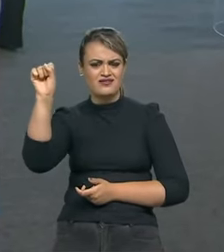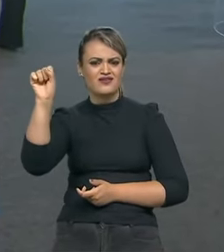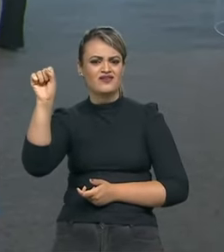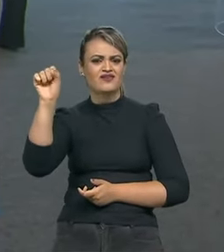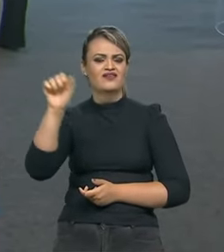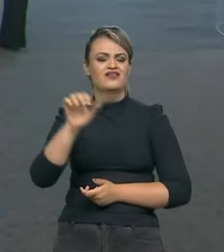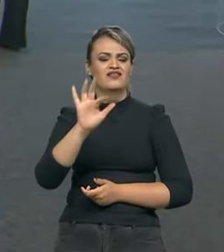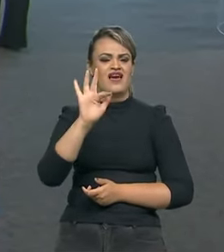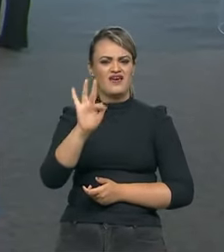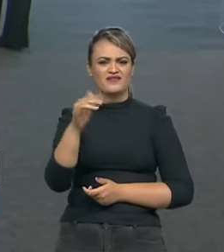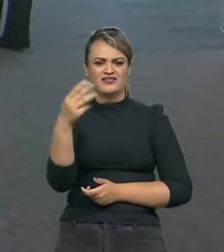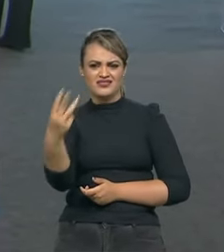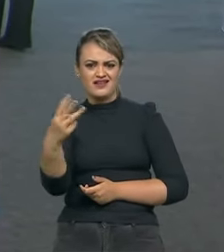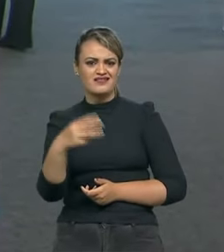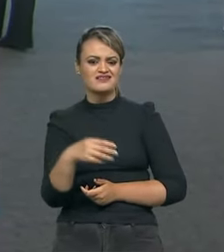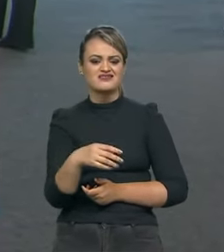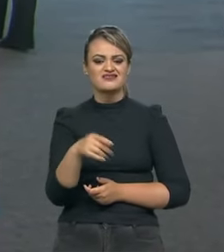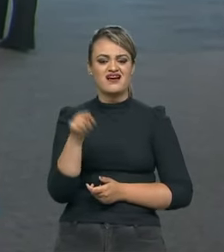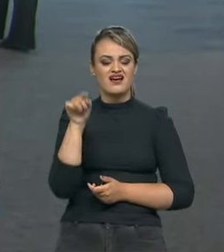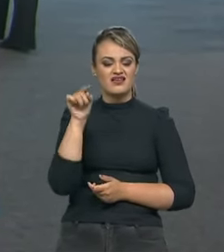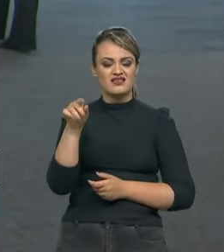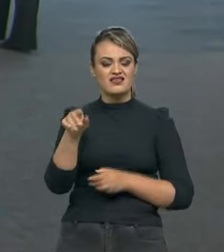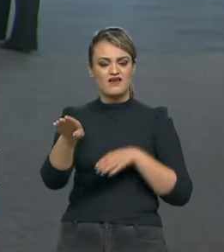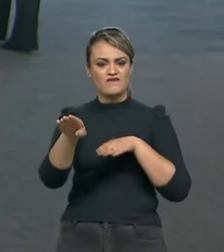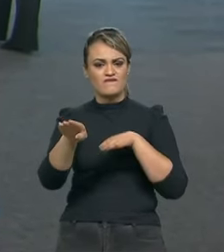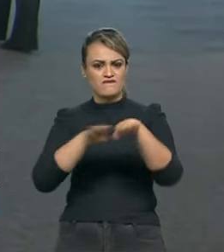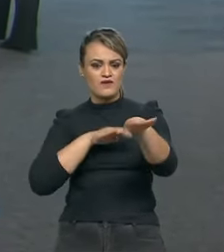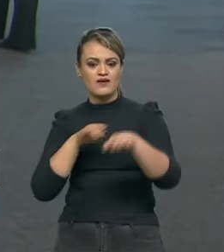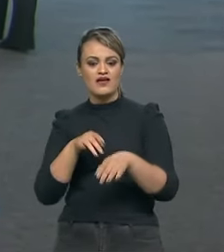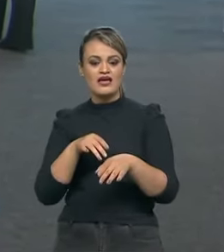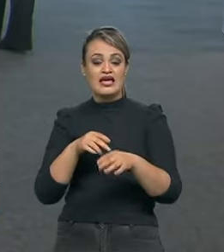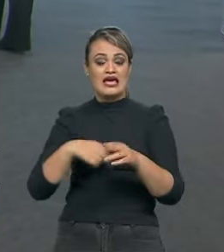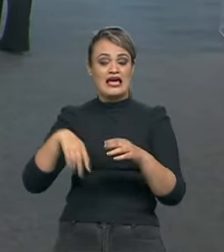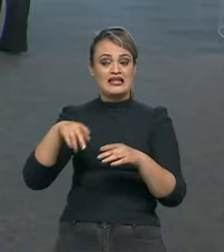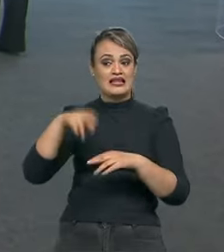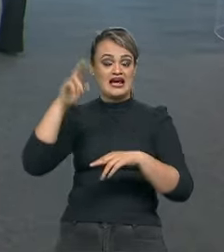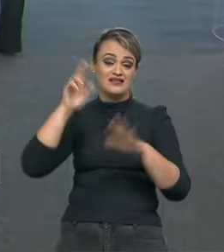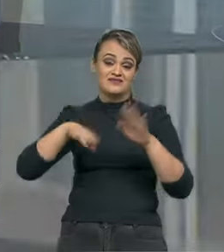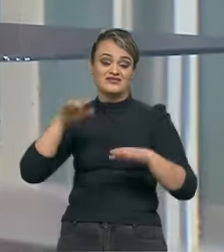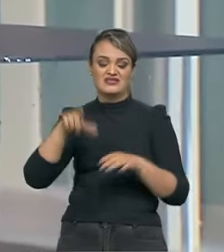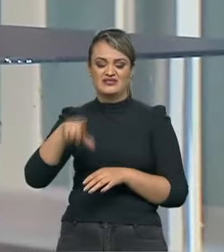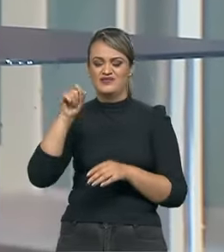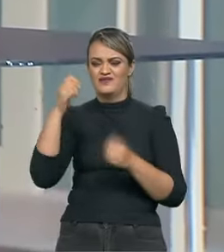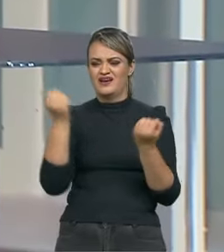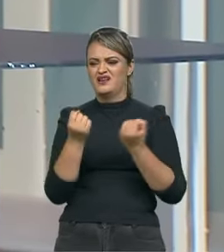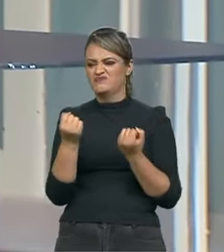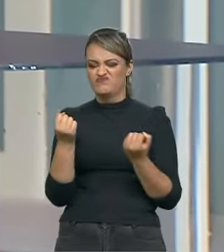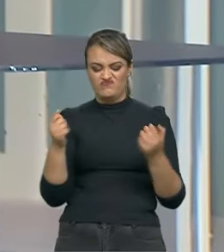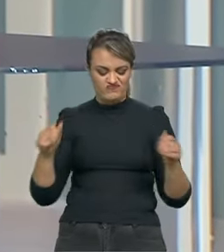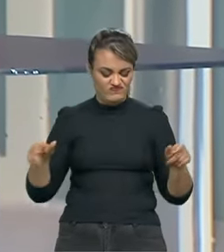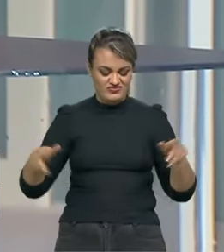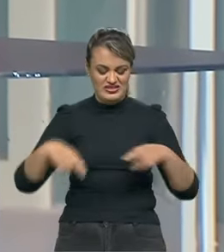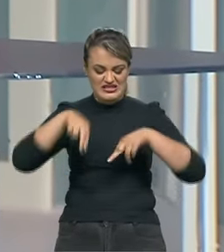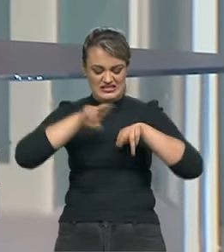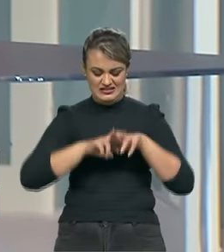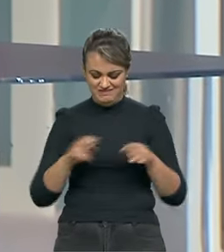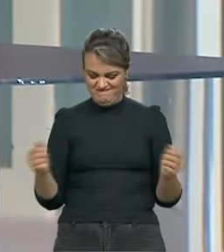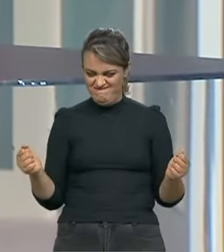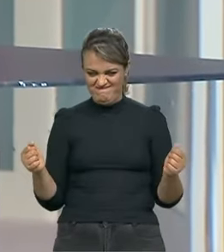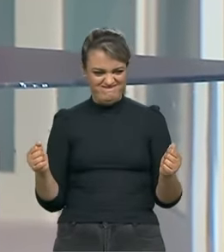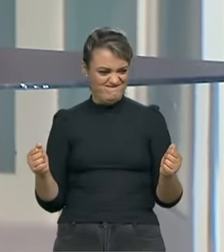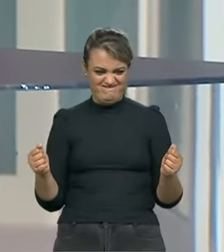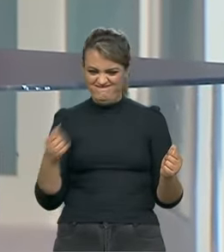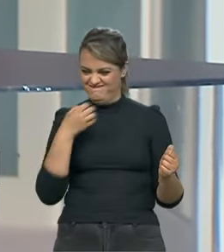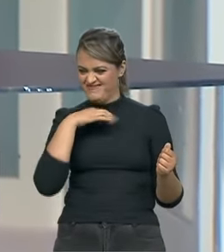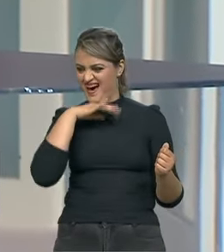ganhou na Fórmula 3 e aí na Fórmula 1 não conseguiu sentar no carro certo. E isso acontece muito. Eu vi, eu